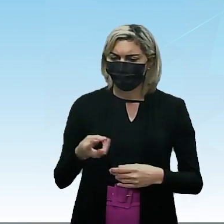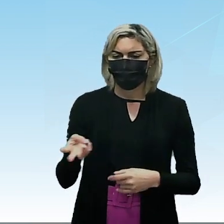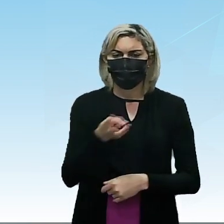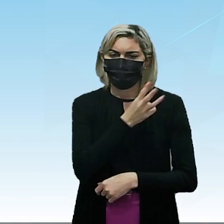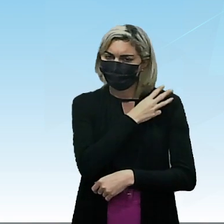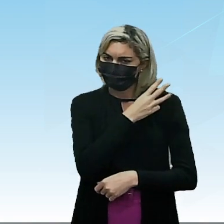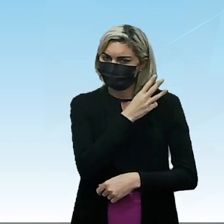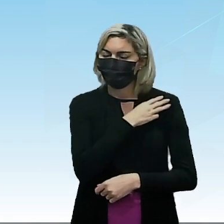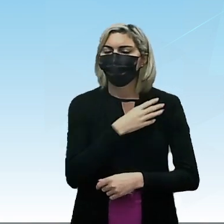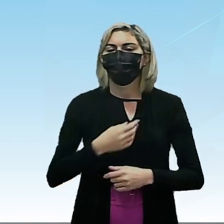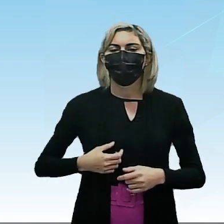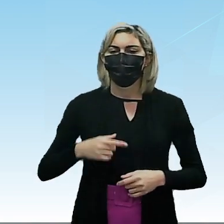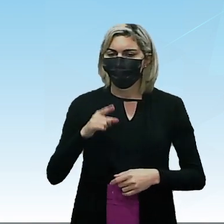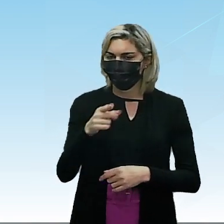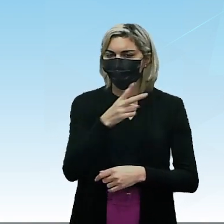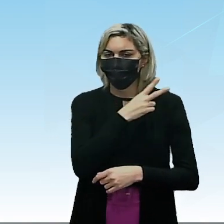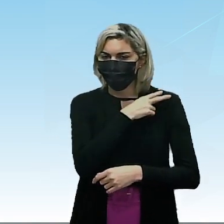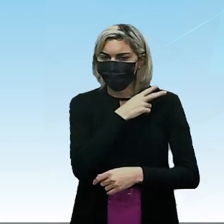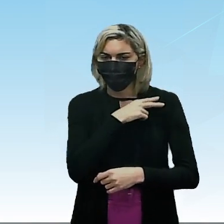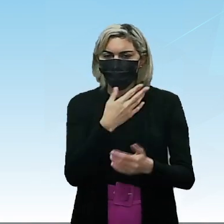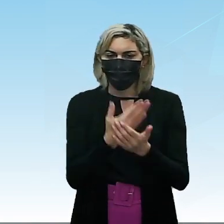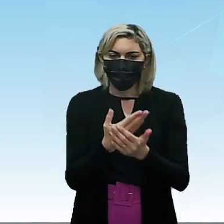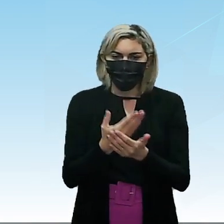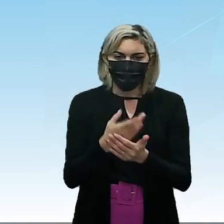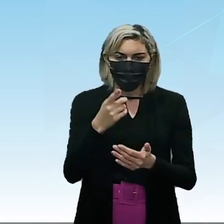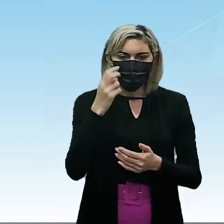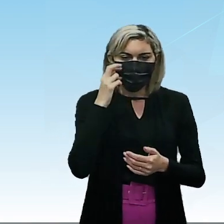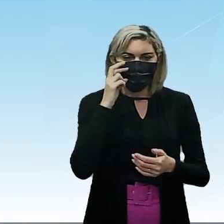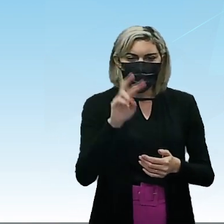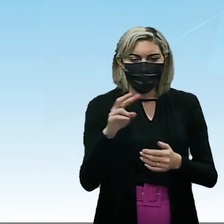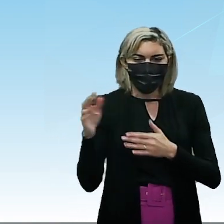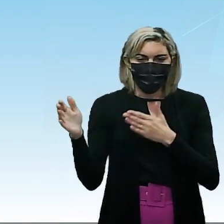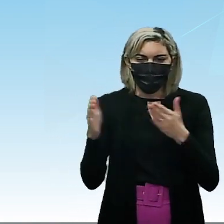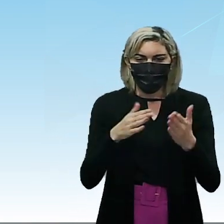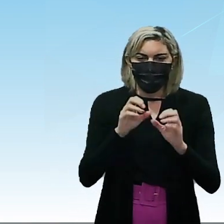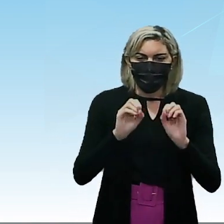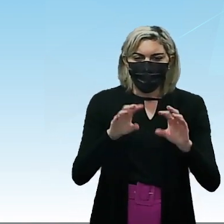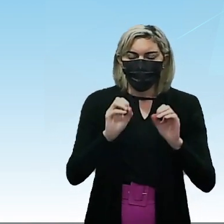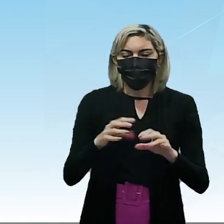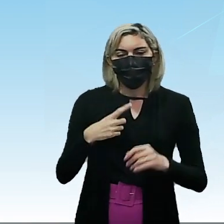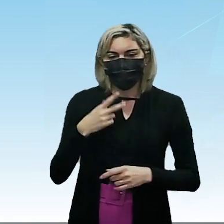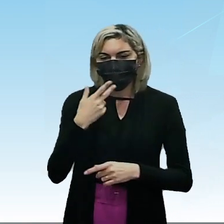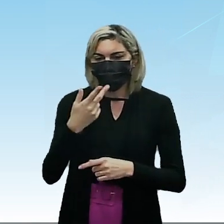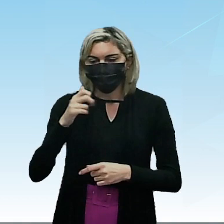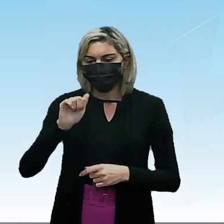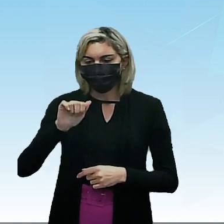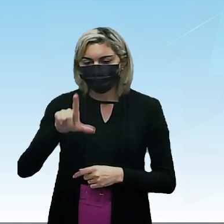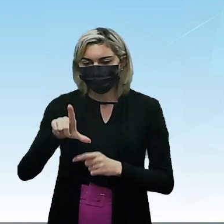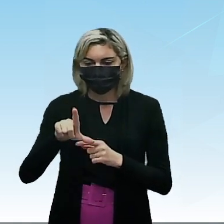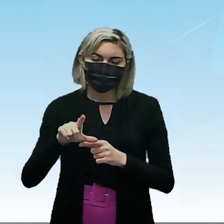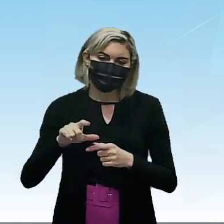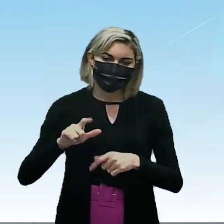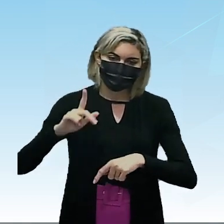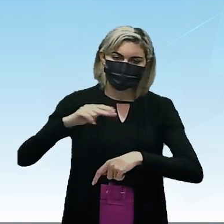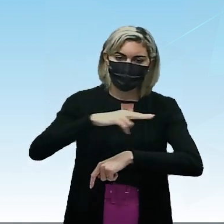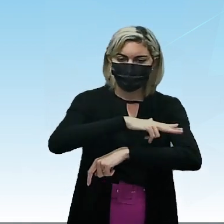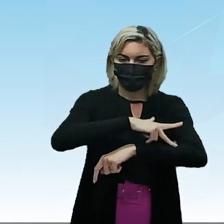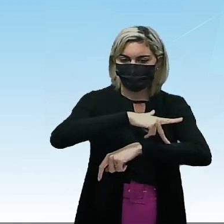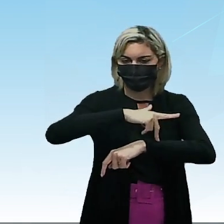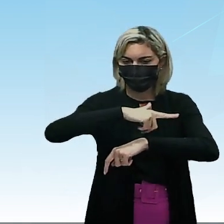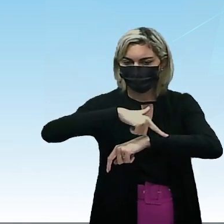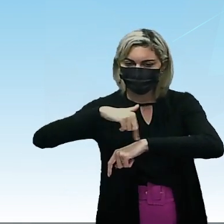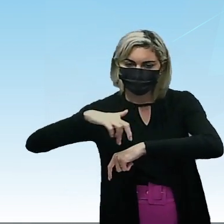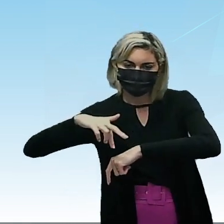terceiro ano. E lá no segundo ano você viu minha aula e eu falei que esse au lembra quem? Michael Jackson. Não é verdade?